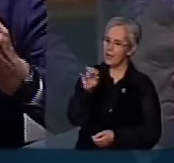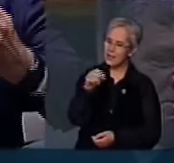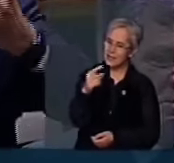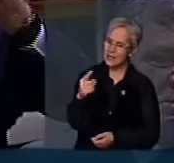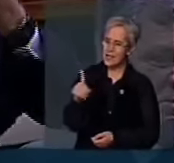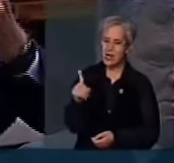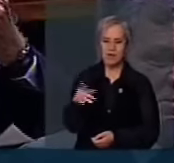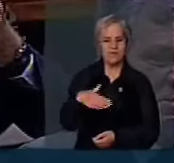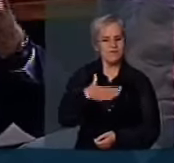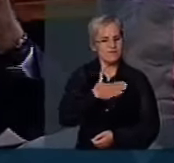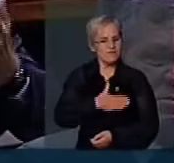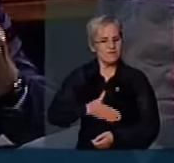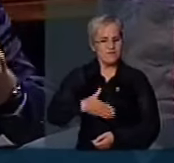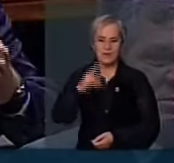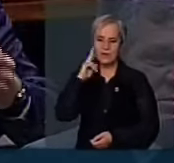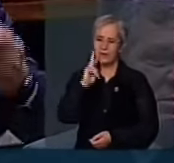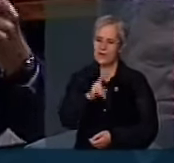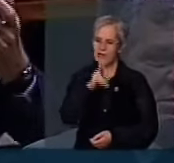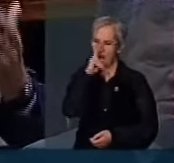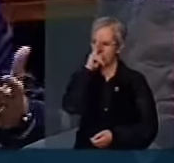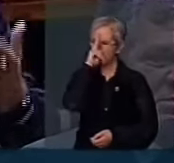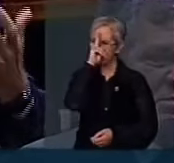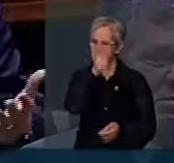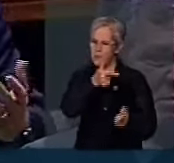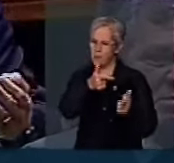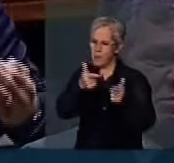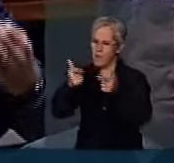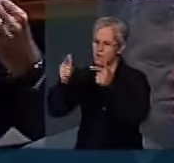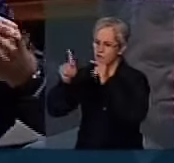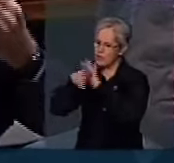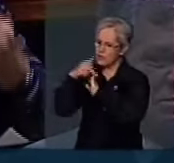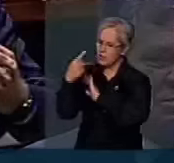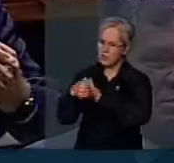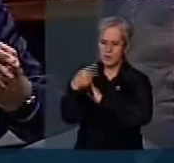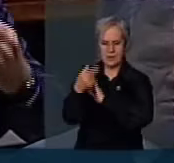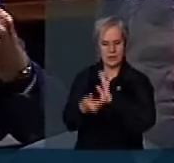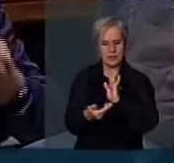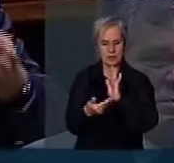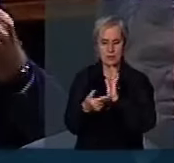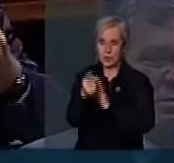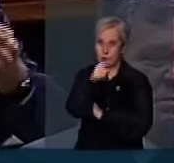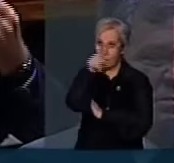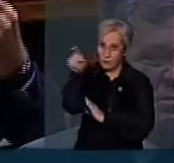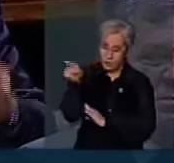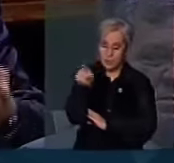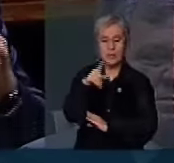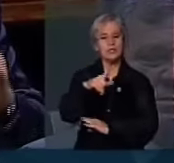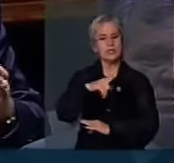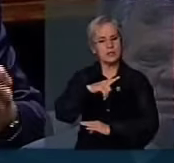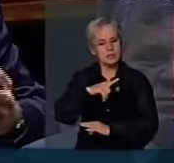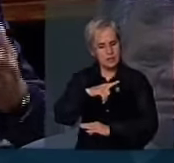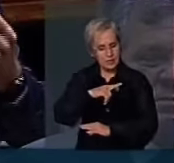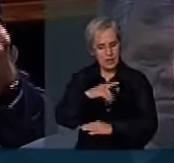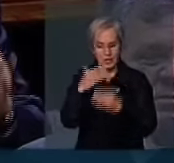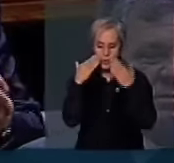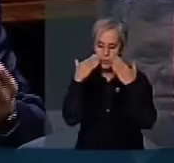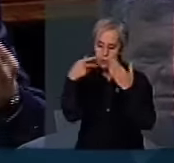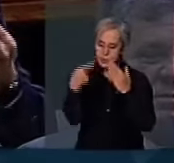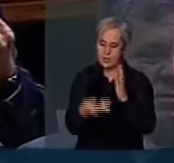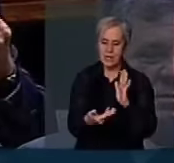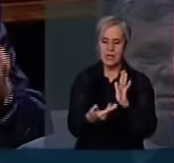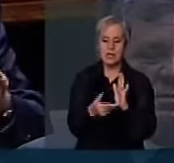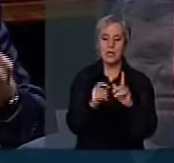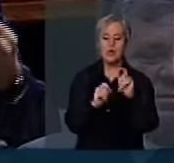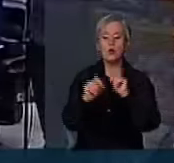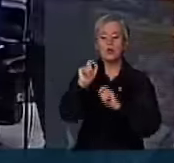satisfação ver as forças armadas e forças auxiliares aqui dentro. Vocês sim, tem como realmente mostrar essa casa, o que é